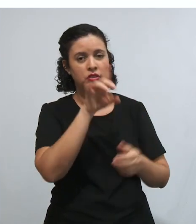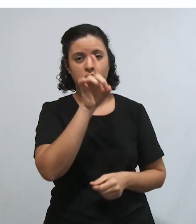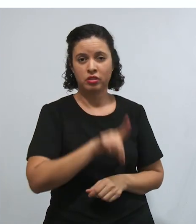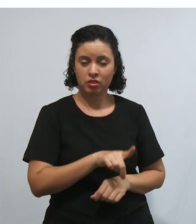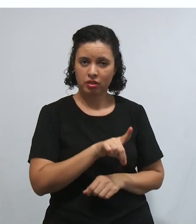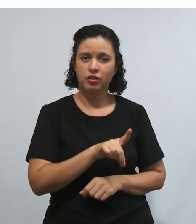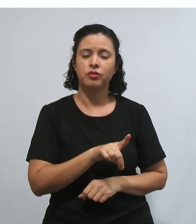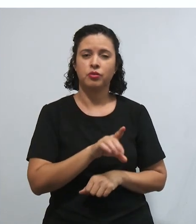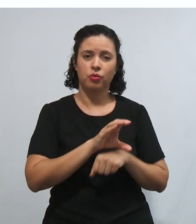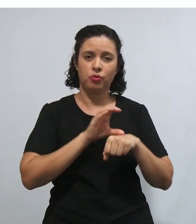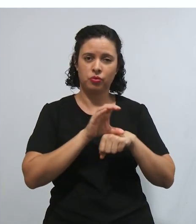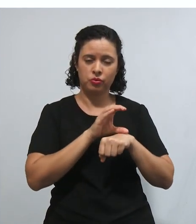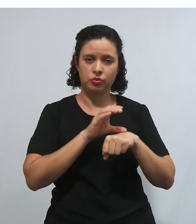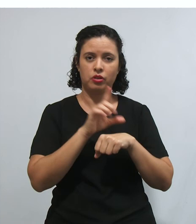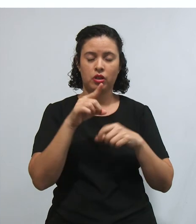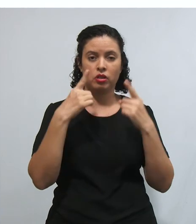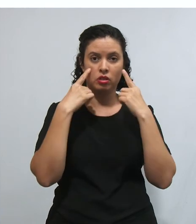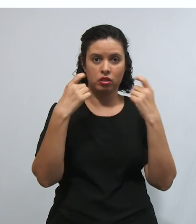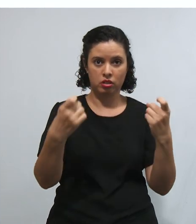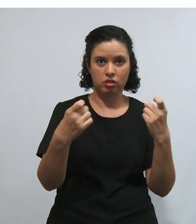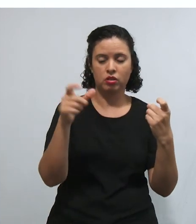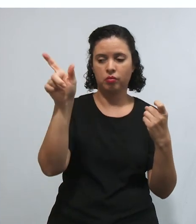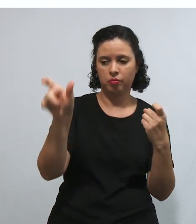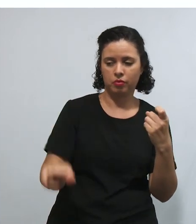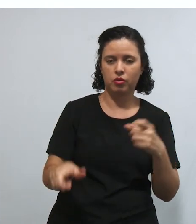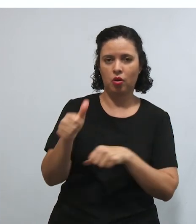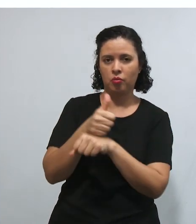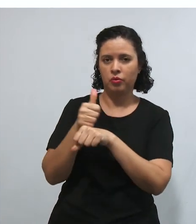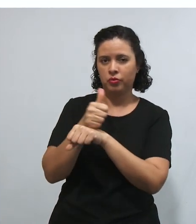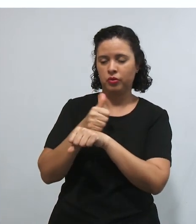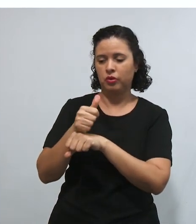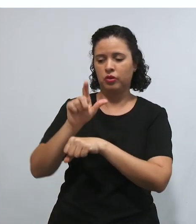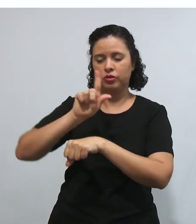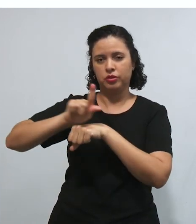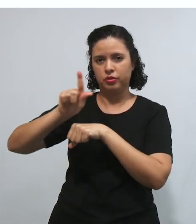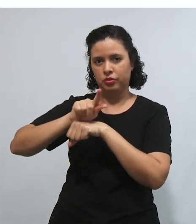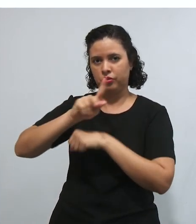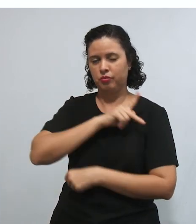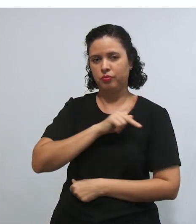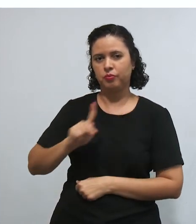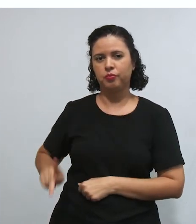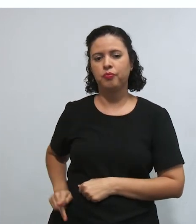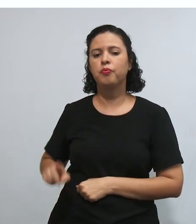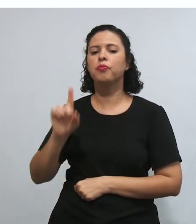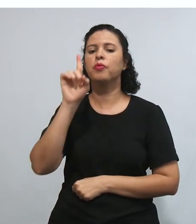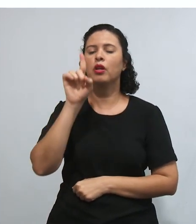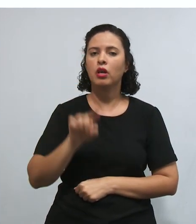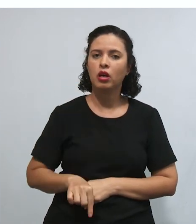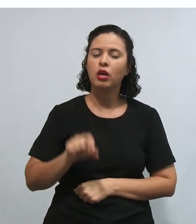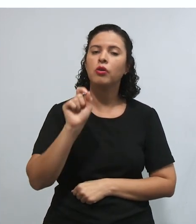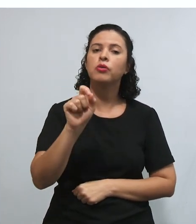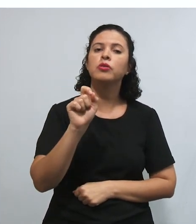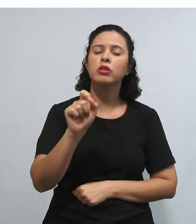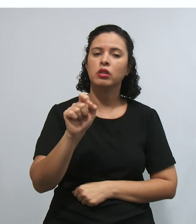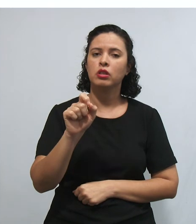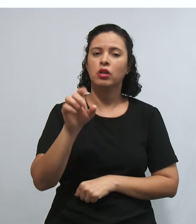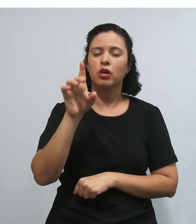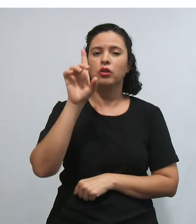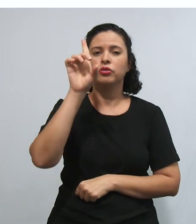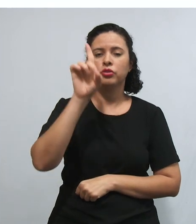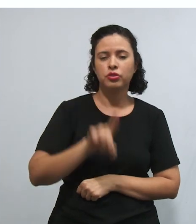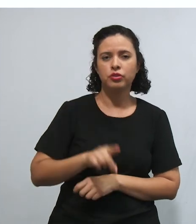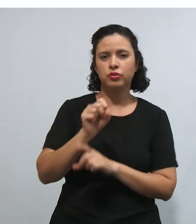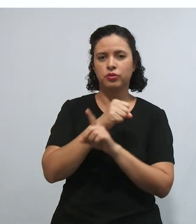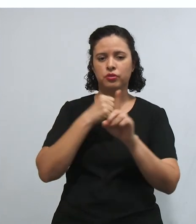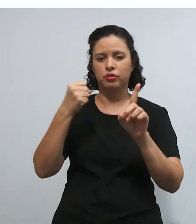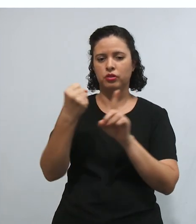fato, algo que interessa muito para um gestor público, tá? São os direitos sociais e a cláusula da